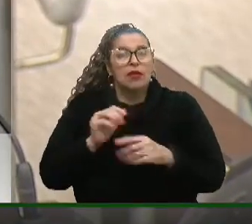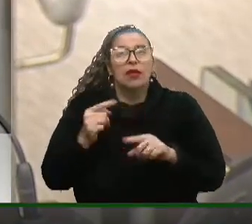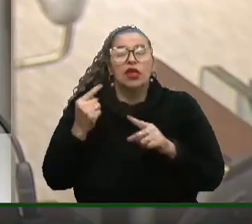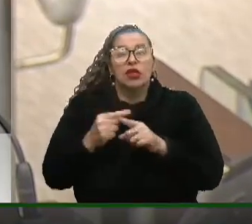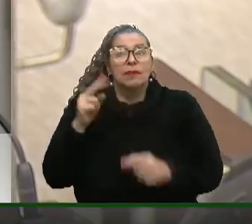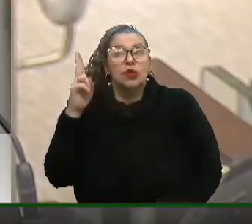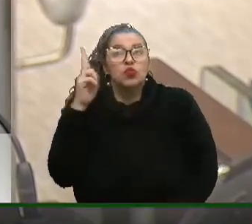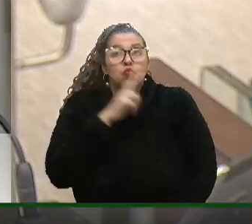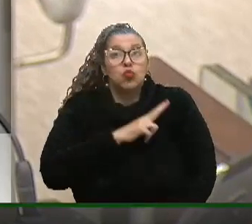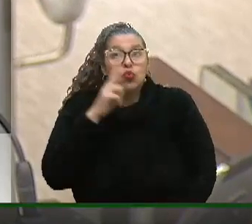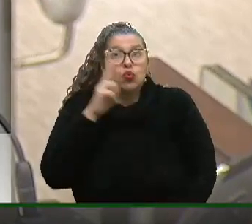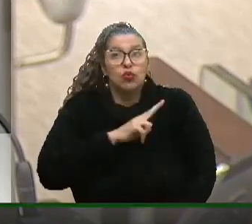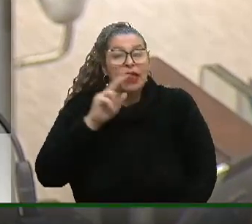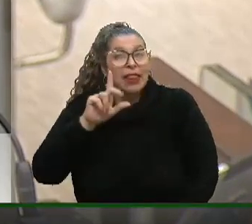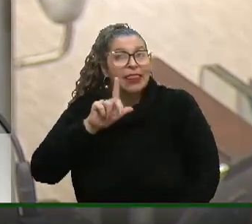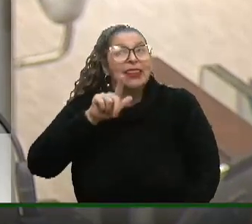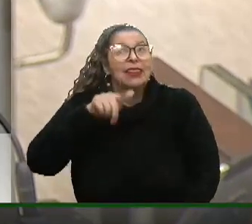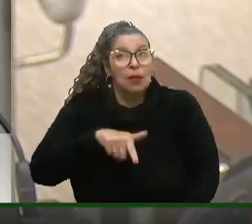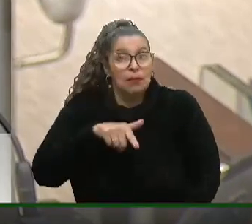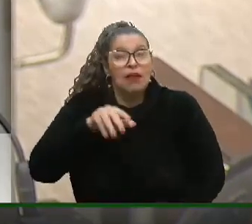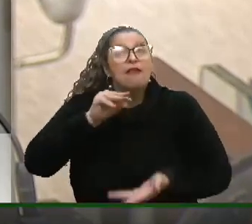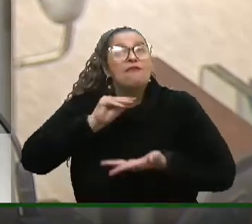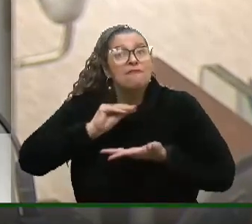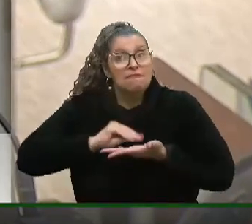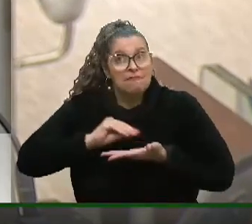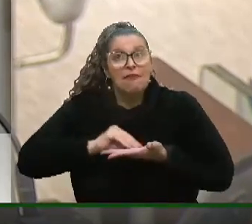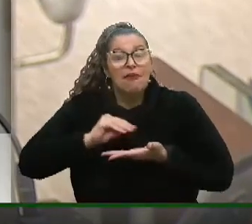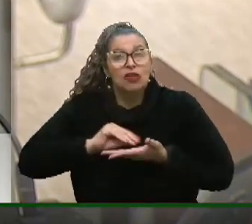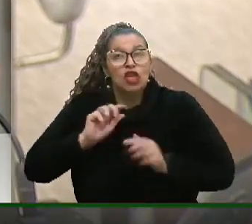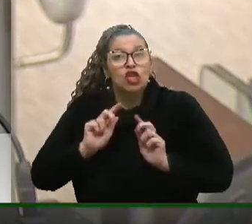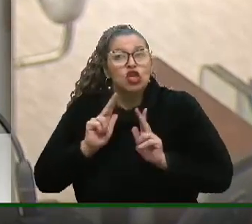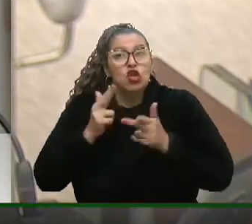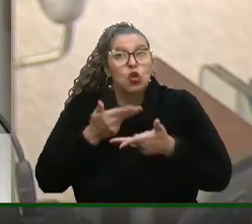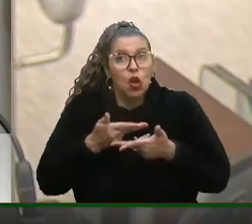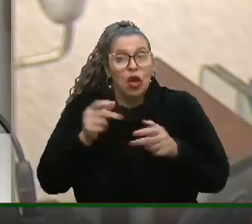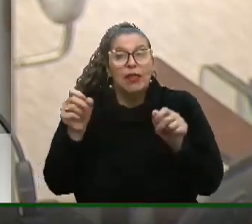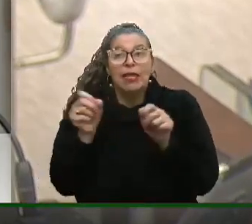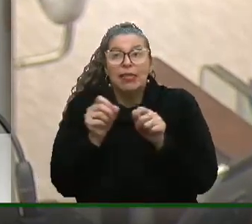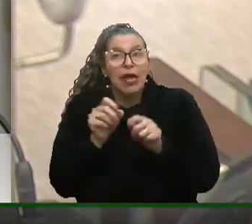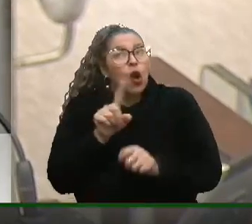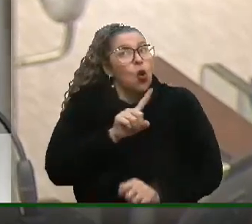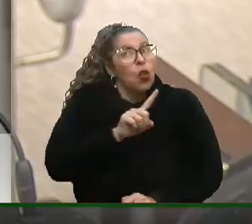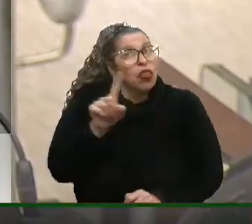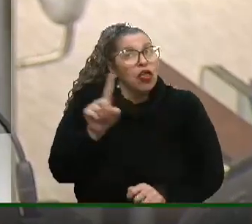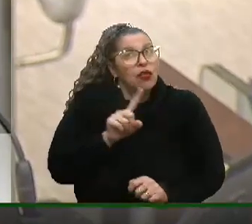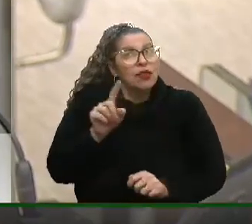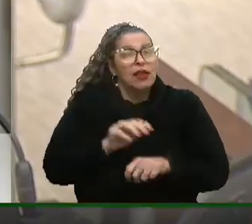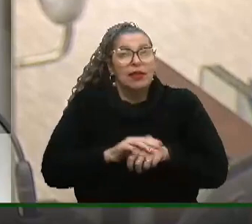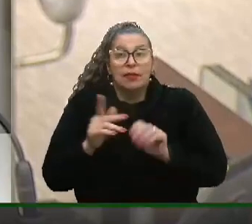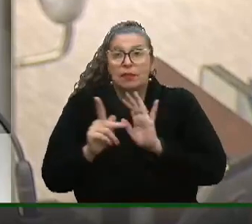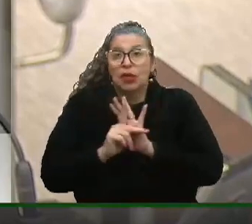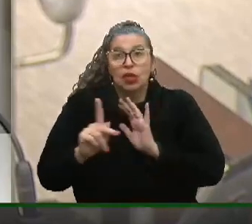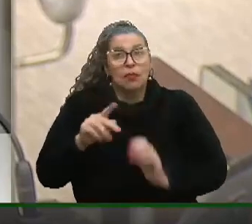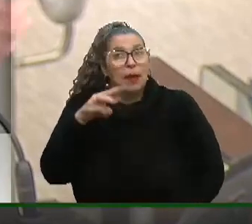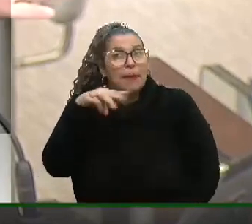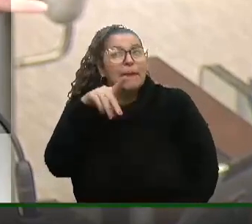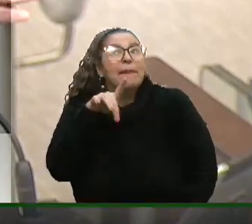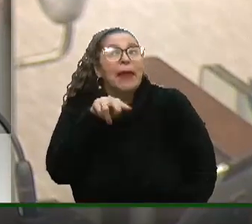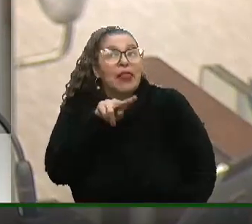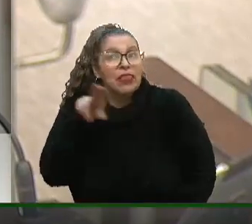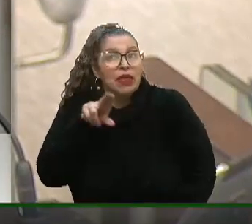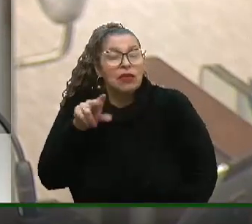urgência, logo pela falta de coro dada ou não dada pelo próprio deputado Matheus,